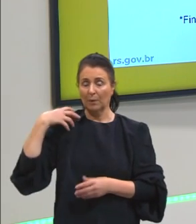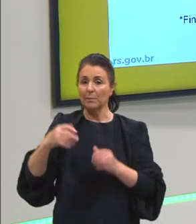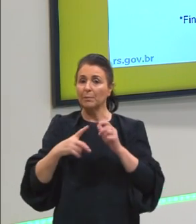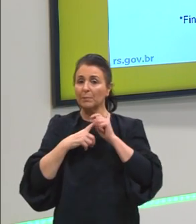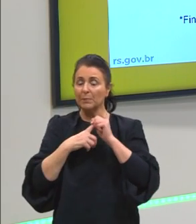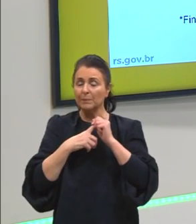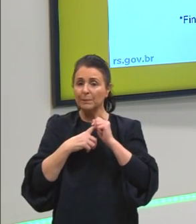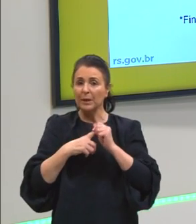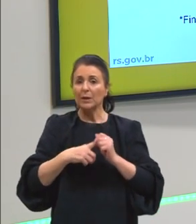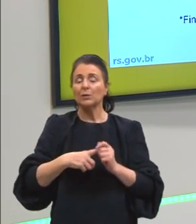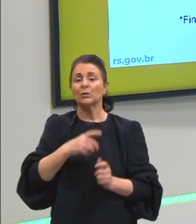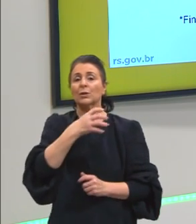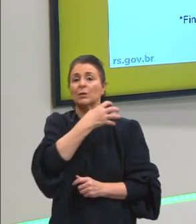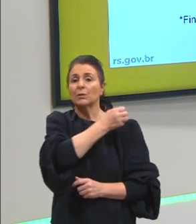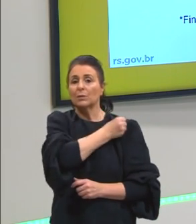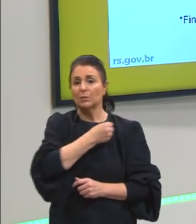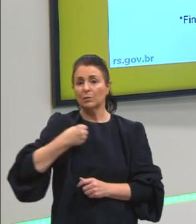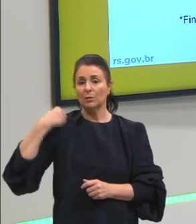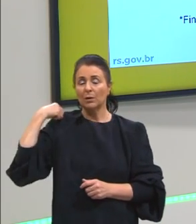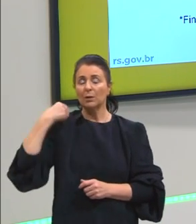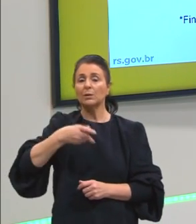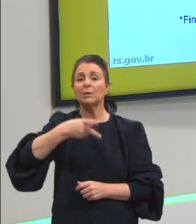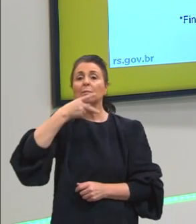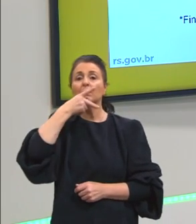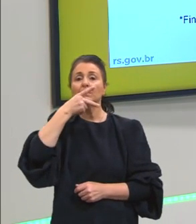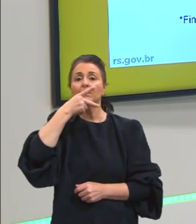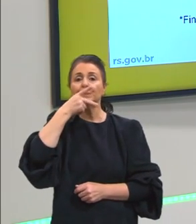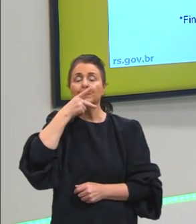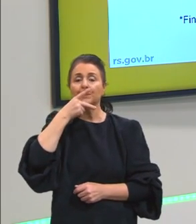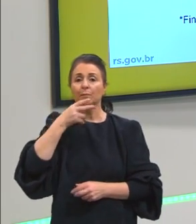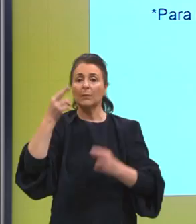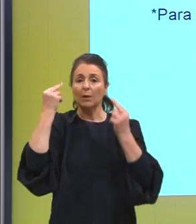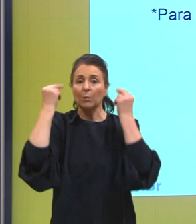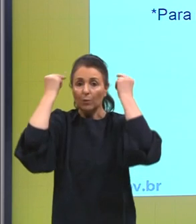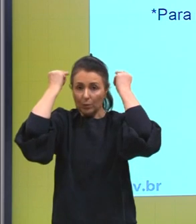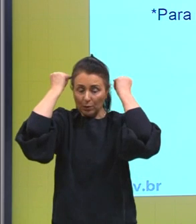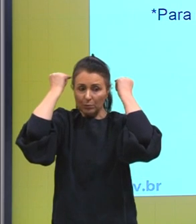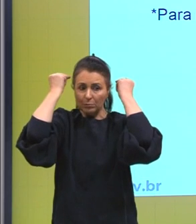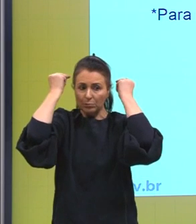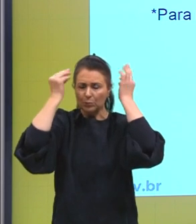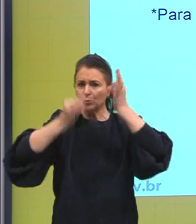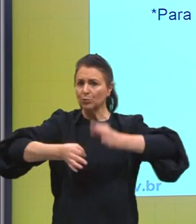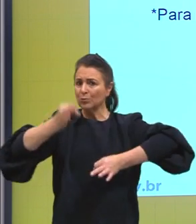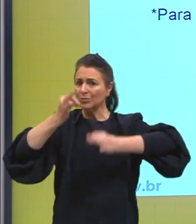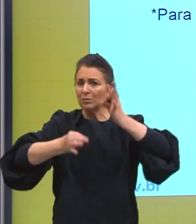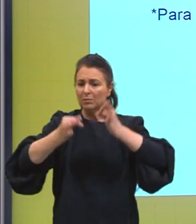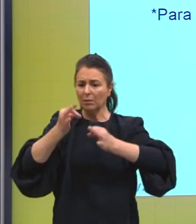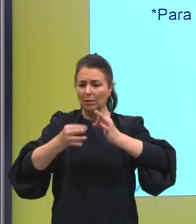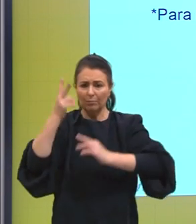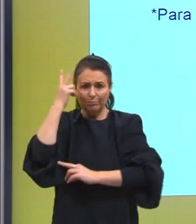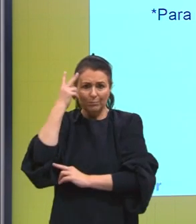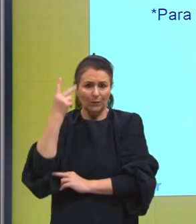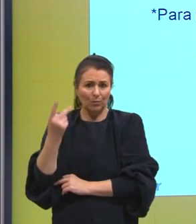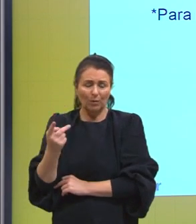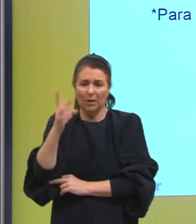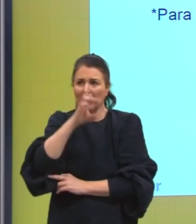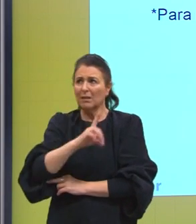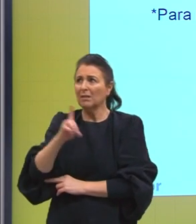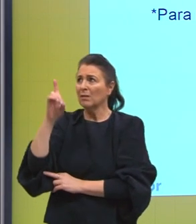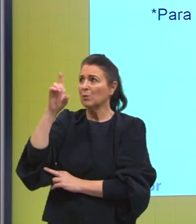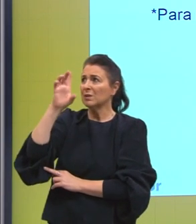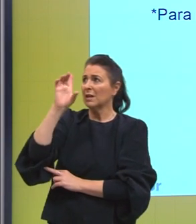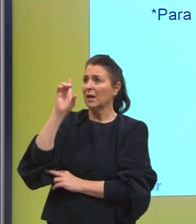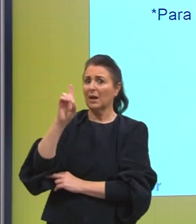porque para os gregos, a justiça era algo natural, era algo natural. A deusa Temes,